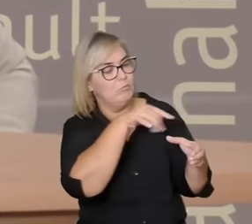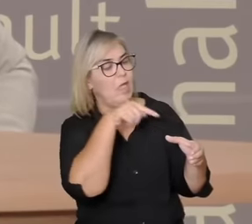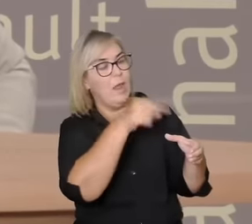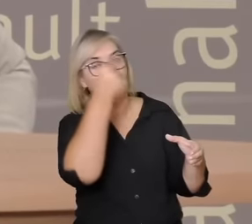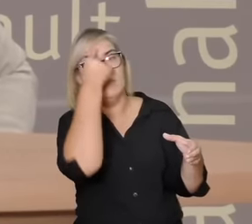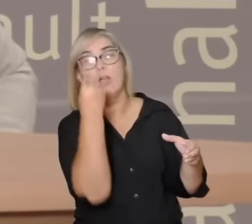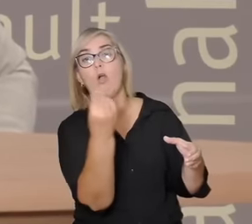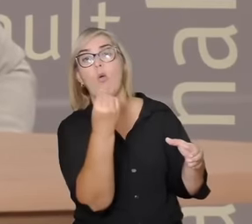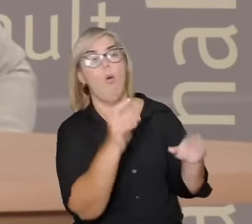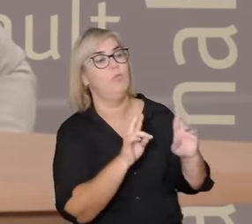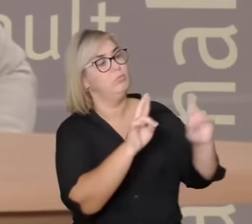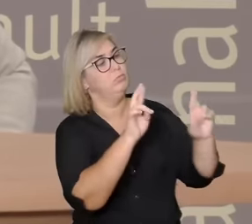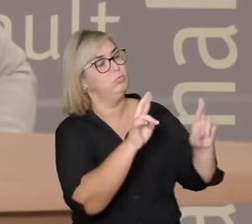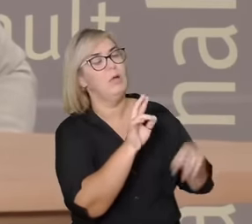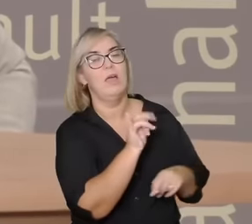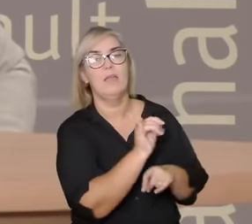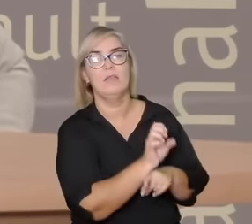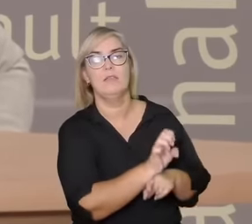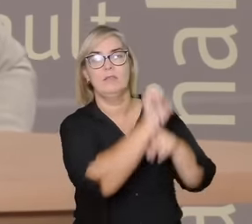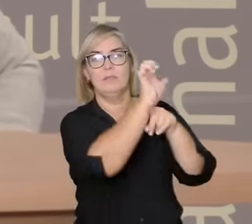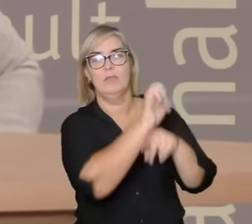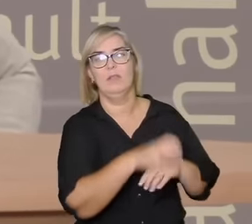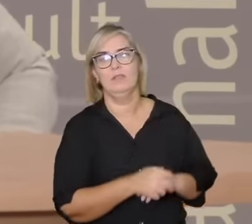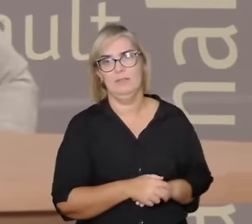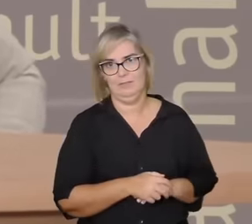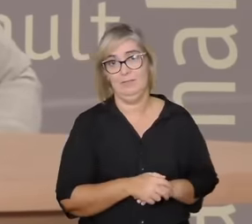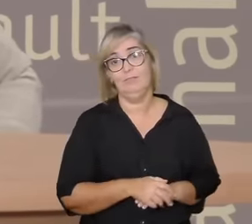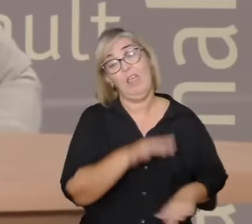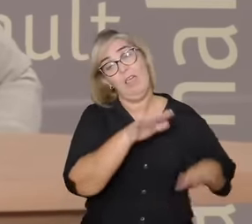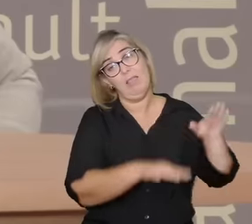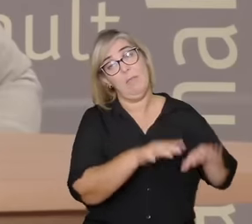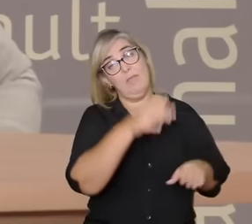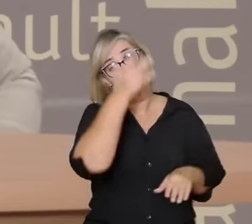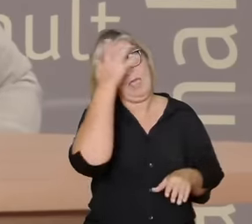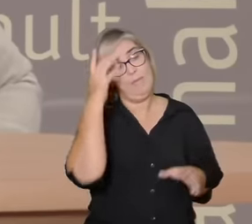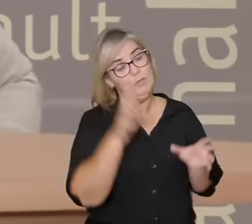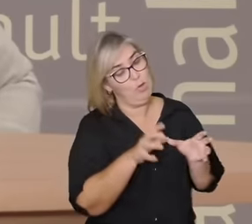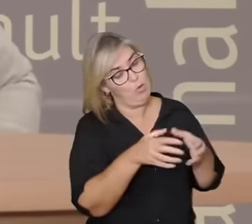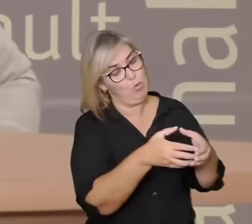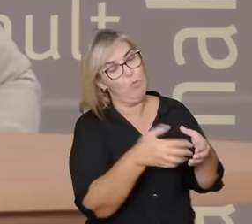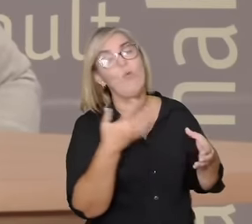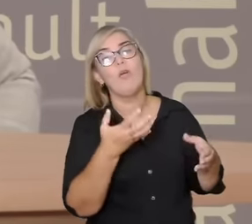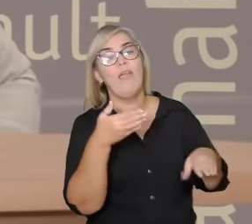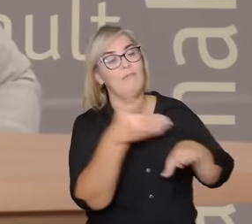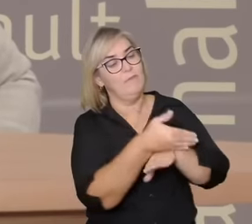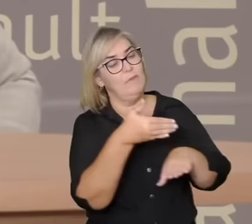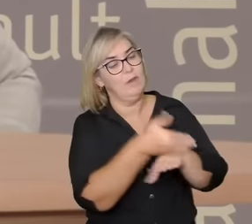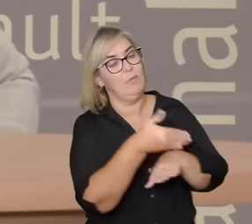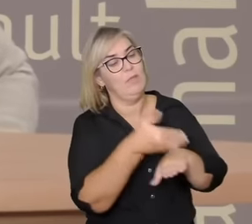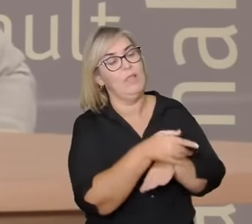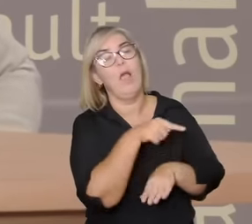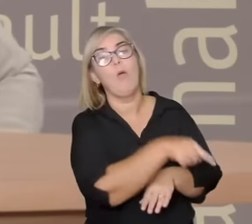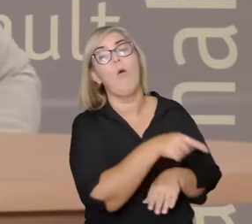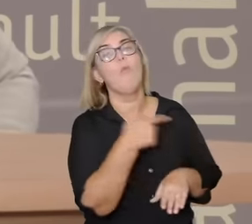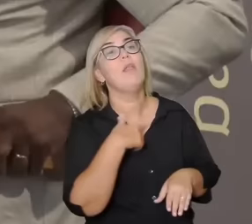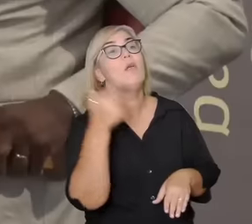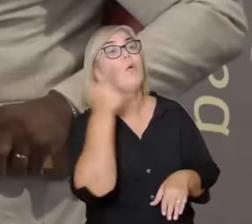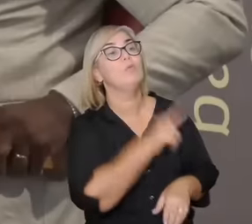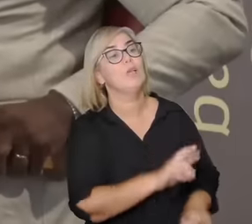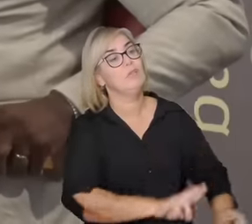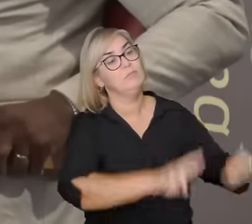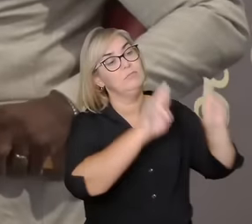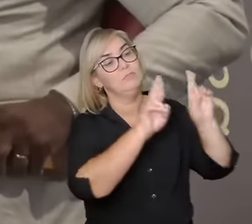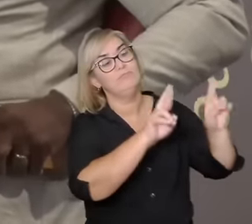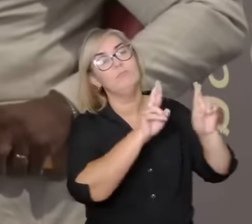essa vai ser a responsabilidade de quem faz parte da tradição de criar uma perspectiva que aponte mais para a